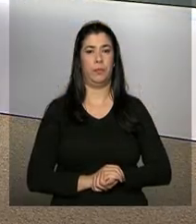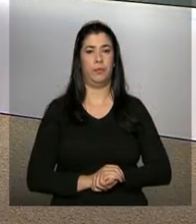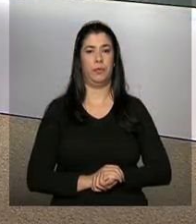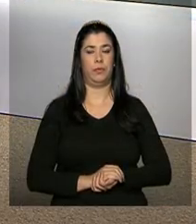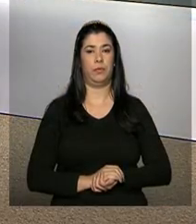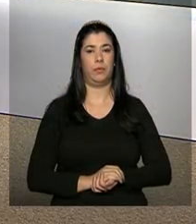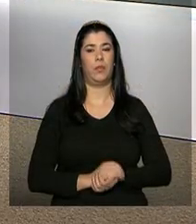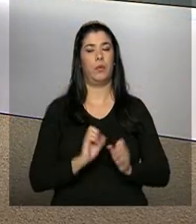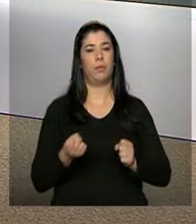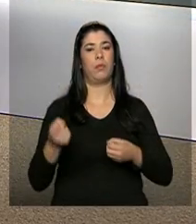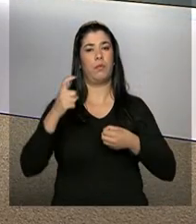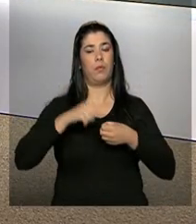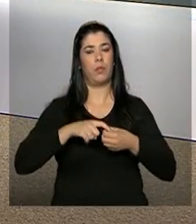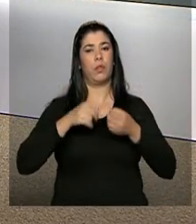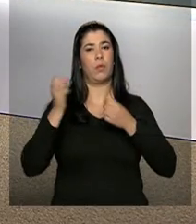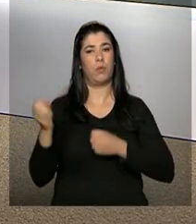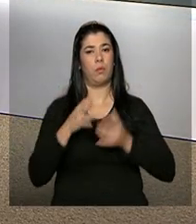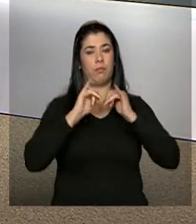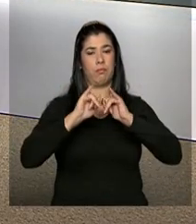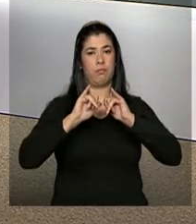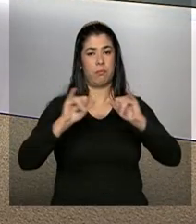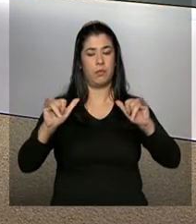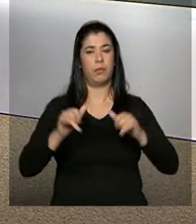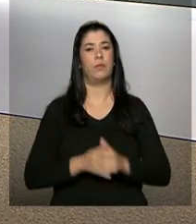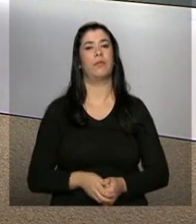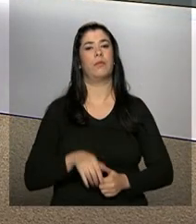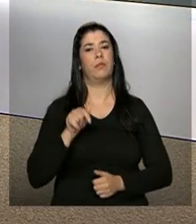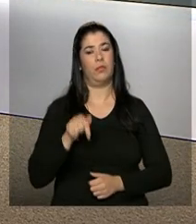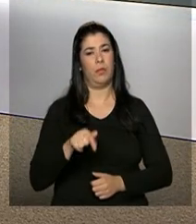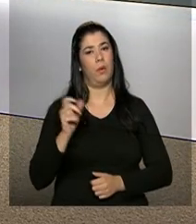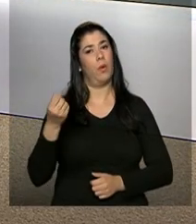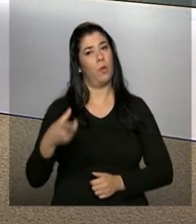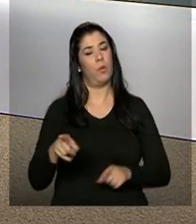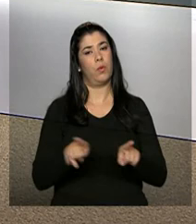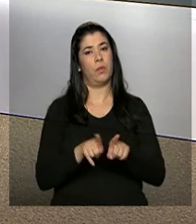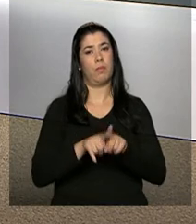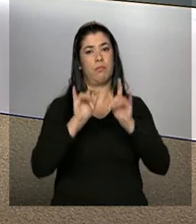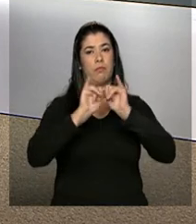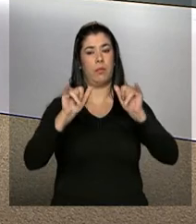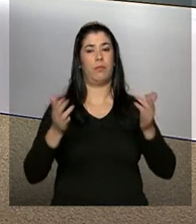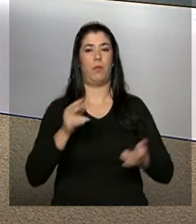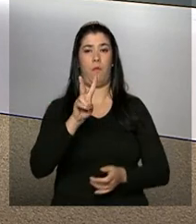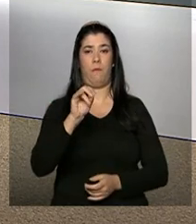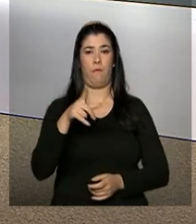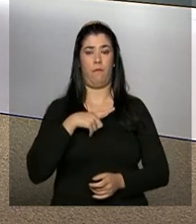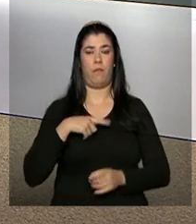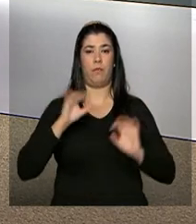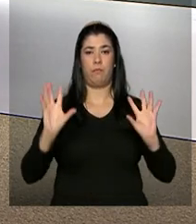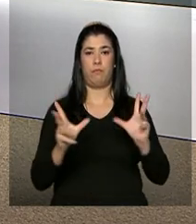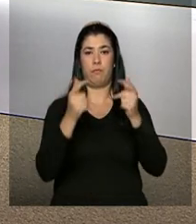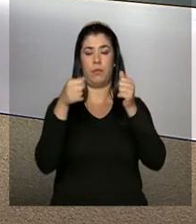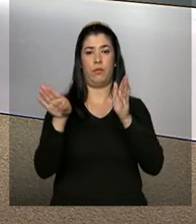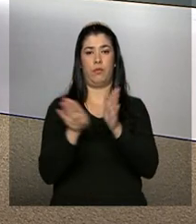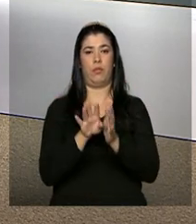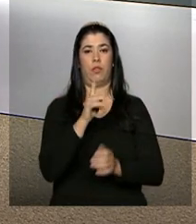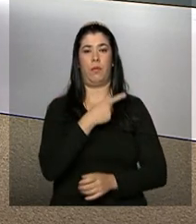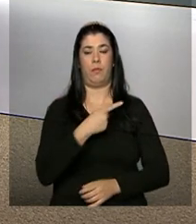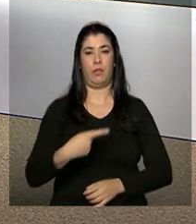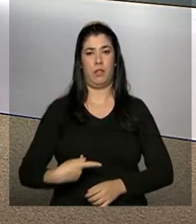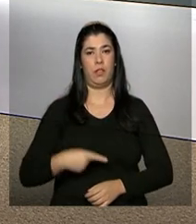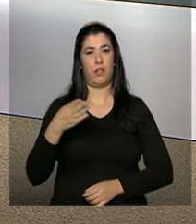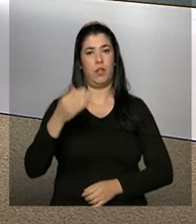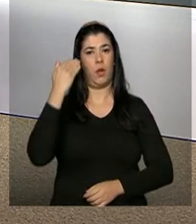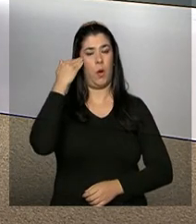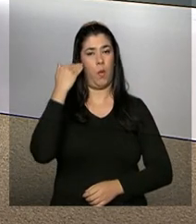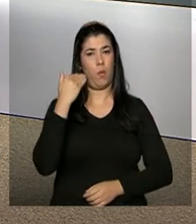Nós podemos voltar a qualquer momento com outras informações ou com a transmissão ao vivo da cerimônia de chegada da presidenta da